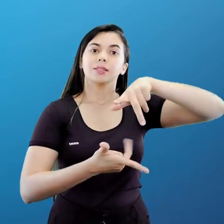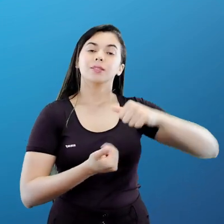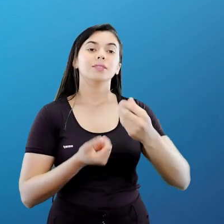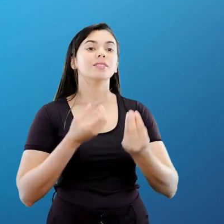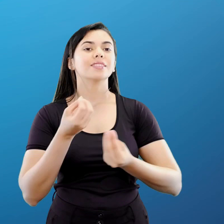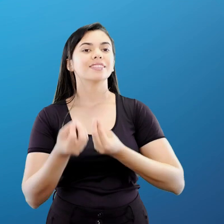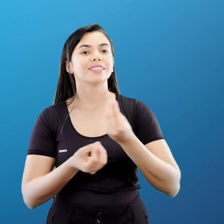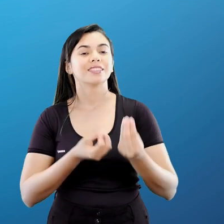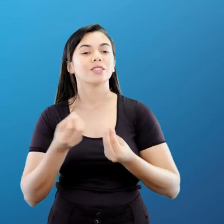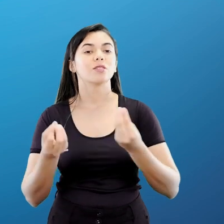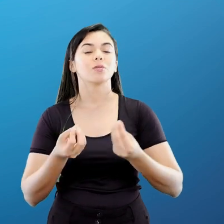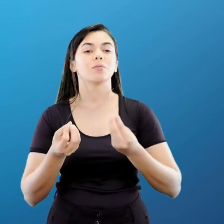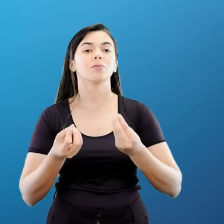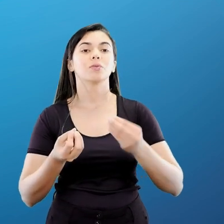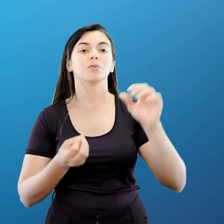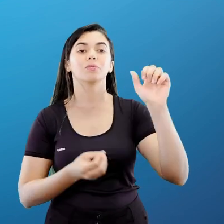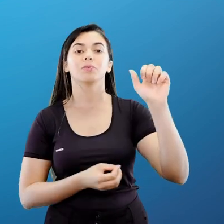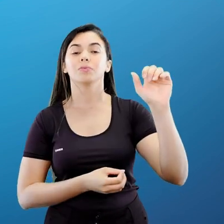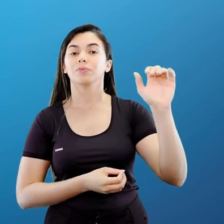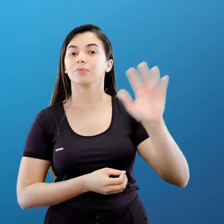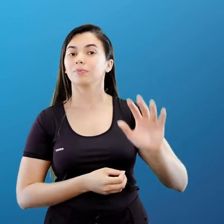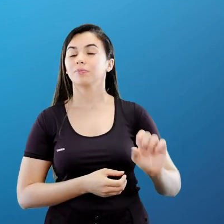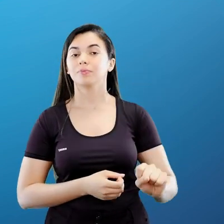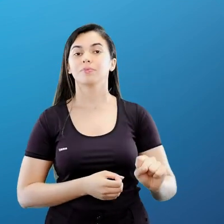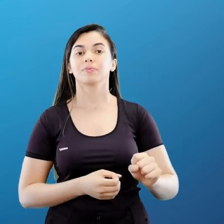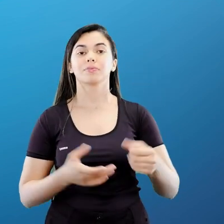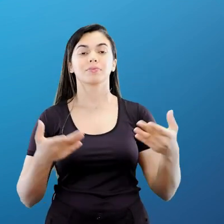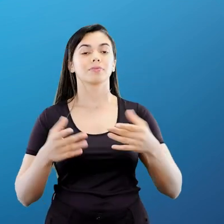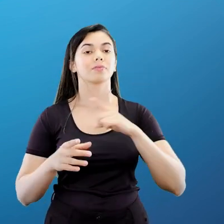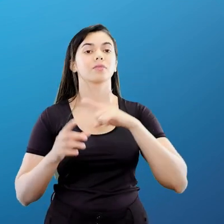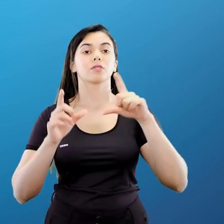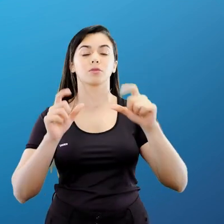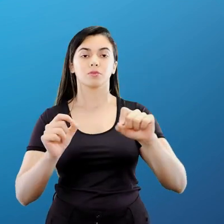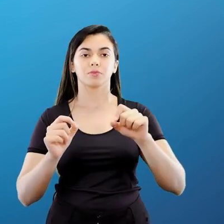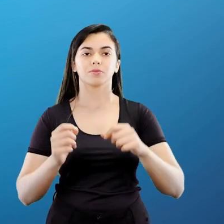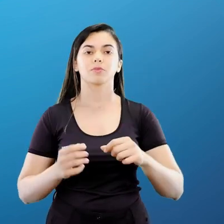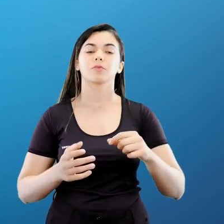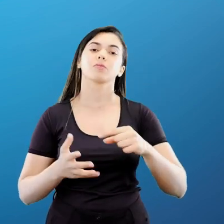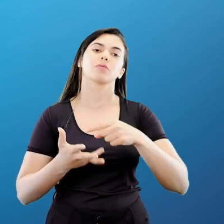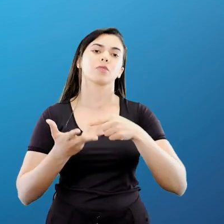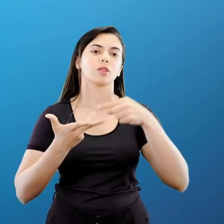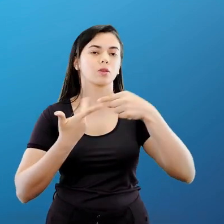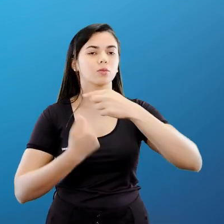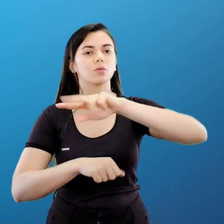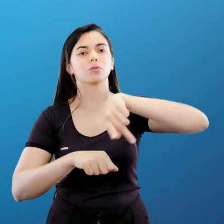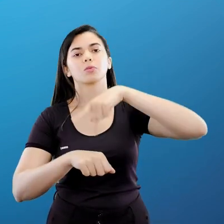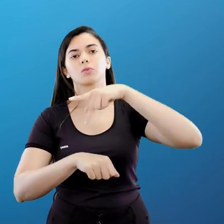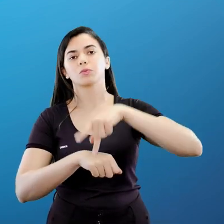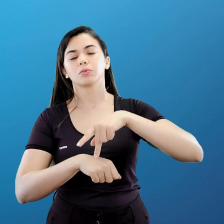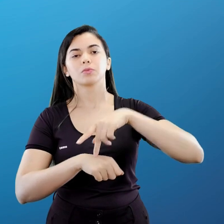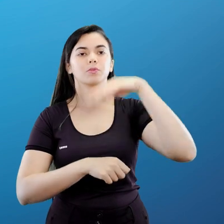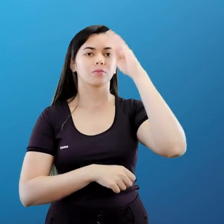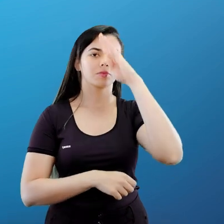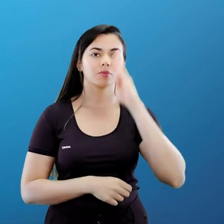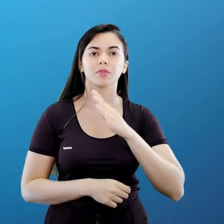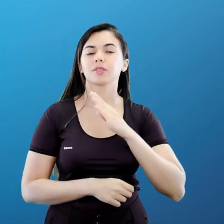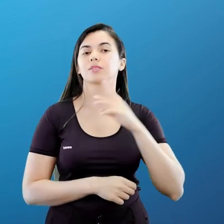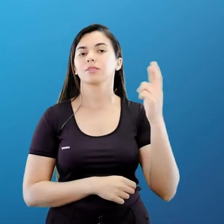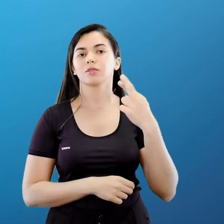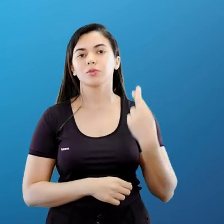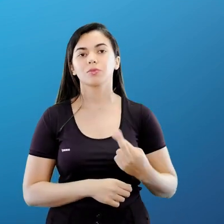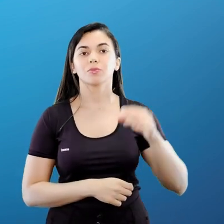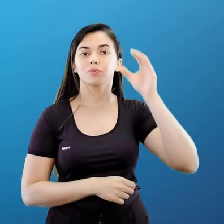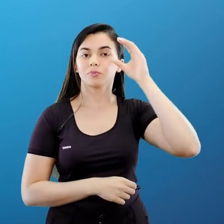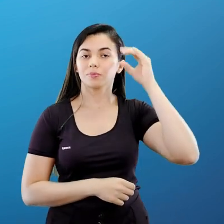ficou o mapa dos BRICS com os novos integrantes? Então, nós temos aqui os países atuais, né? Brasil, Rússia, Índia, China e